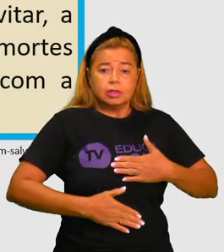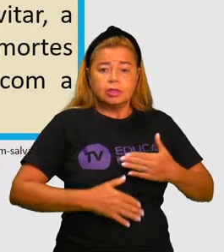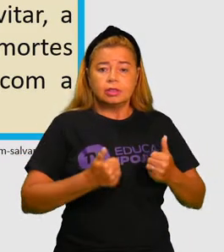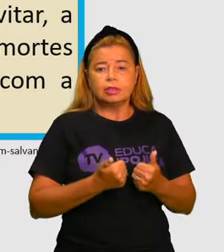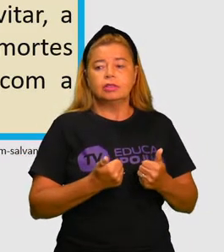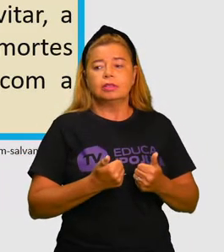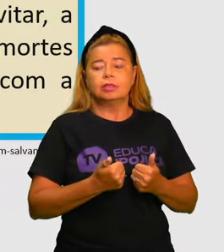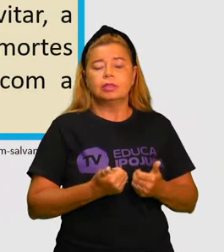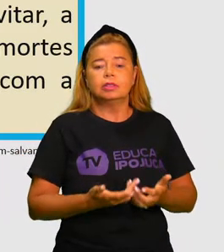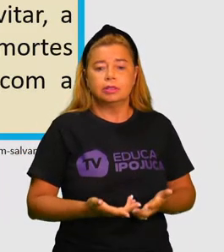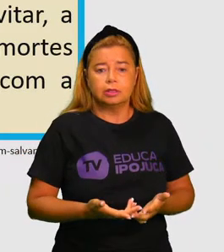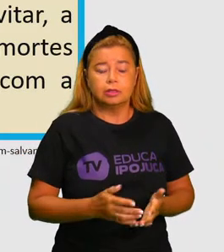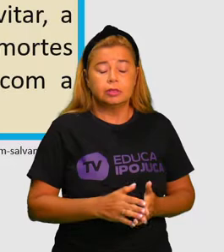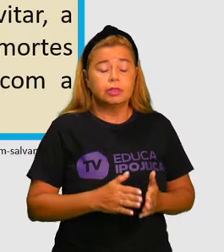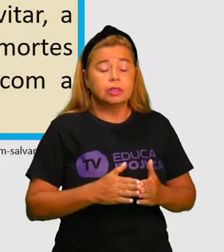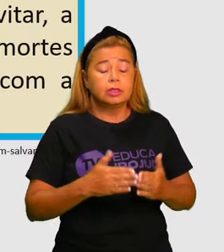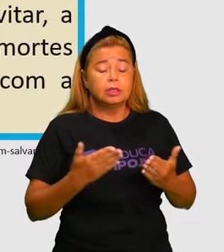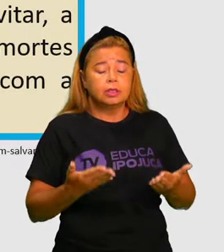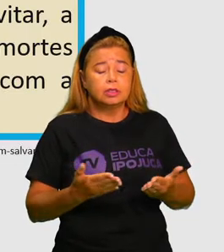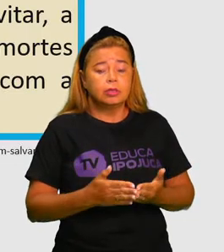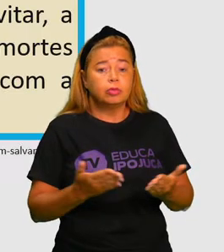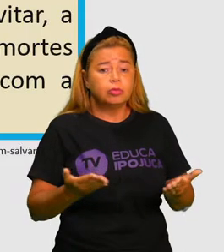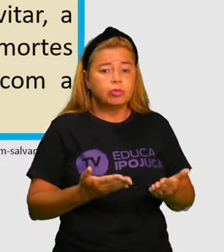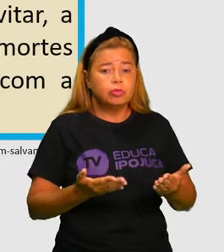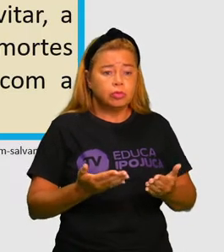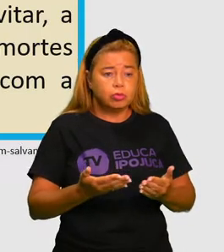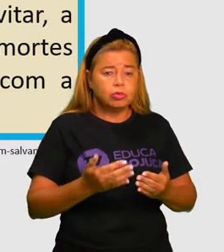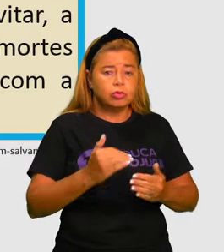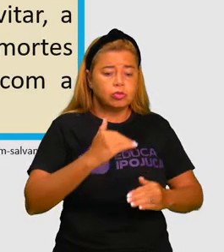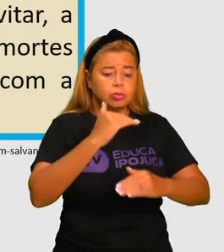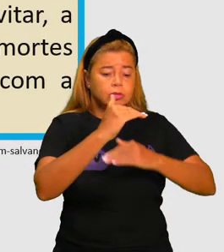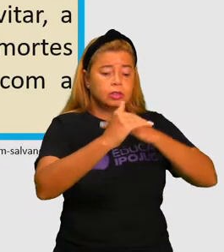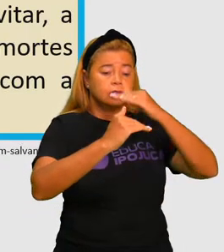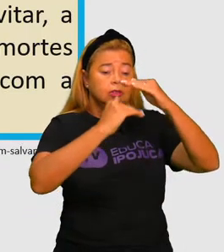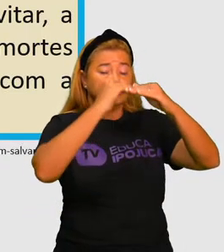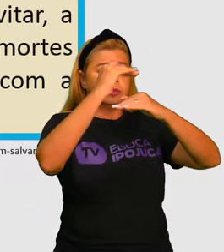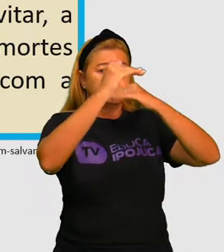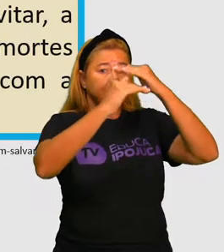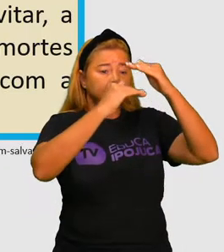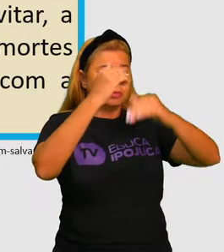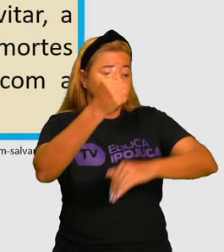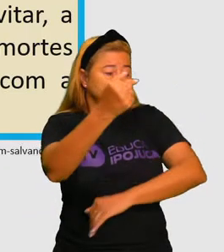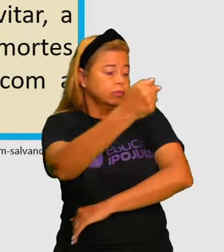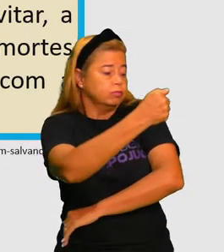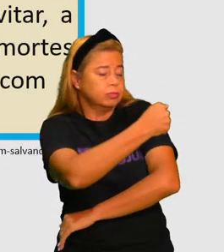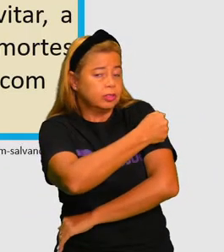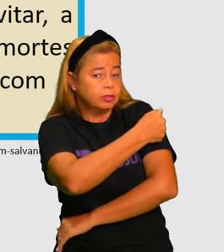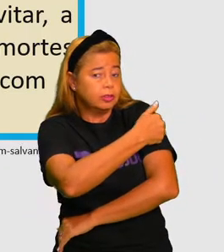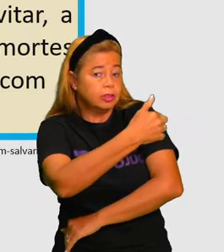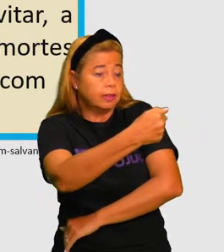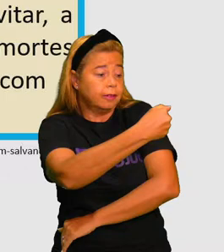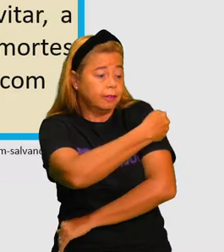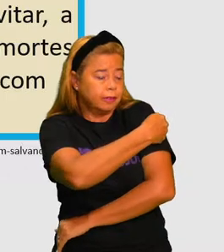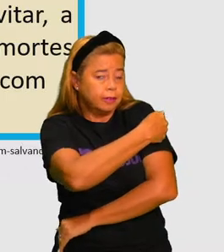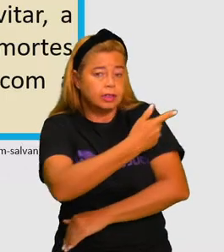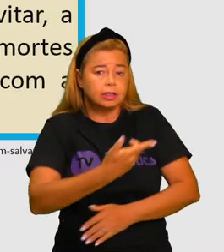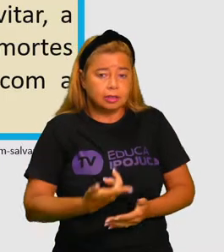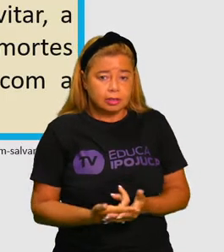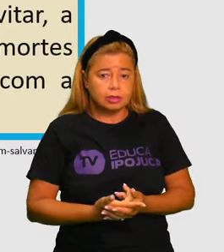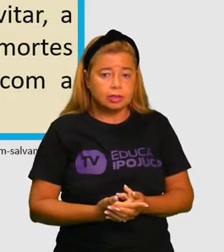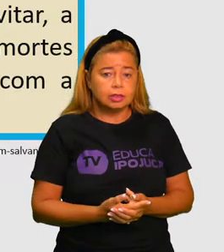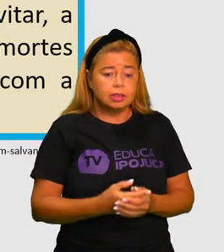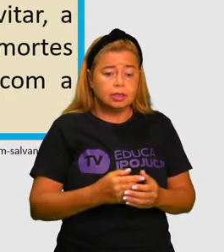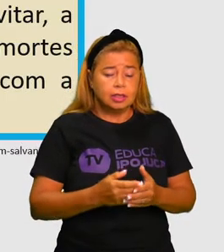Considerado um dos maiores avanços da ciência, a vacina é responsável por evitar, a cada ano, entre 2 e 3